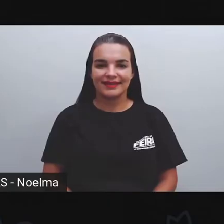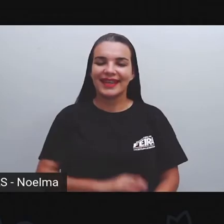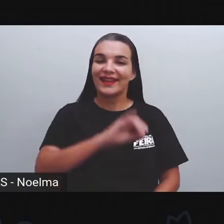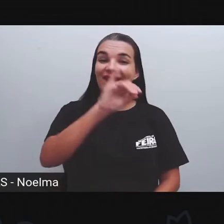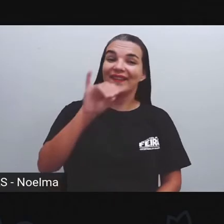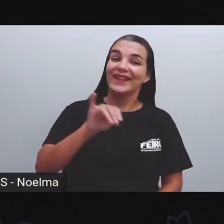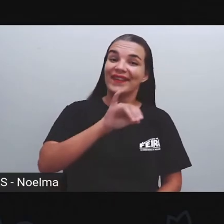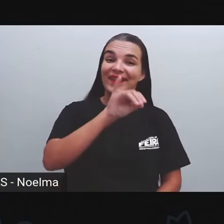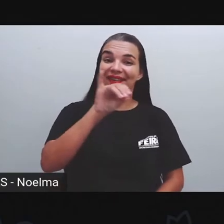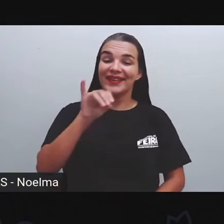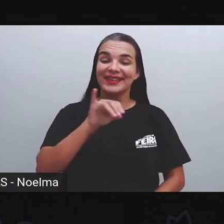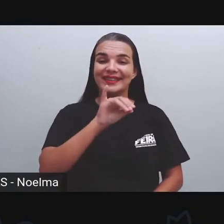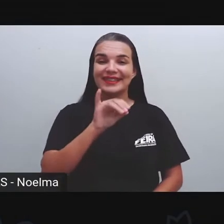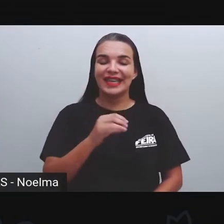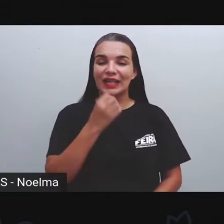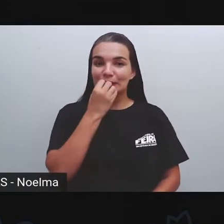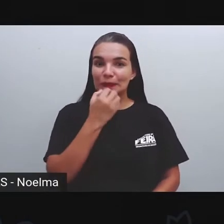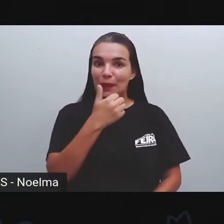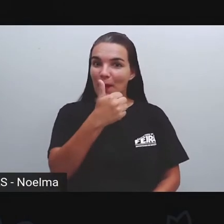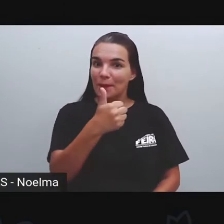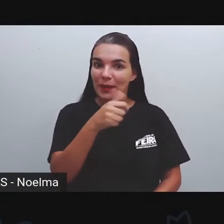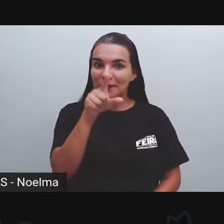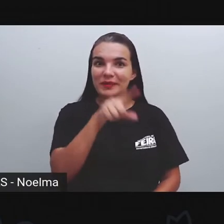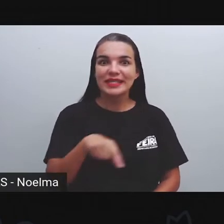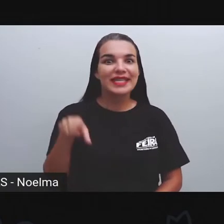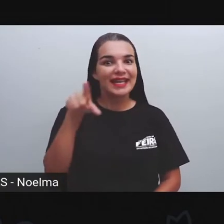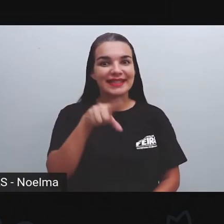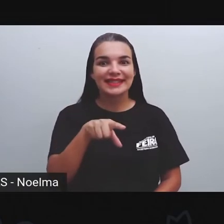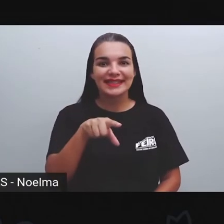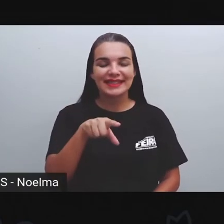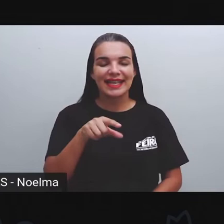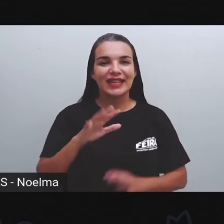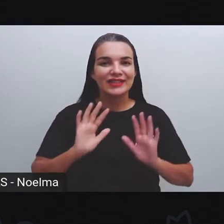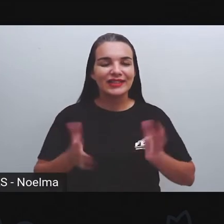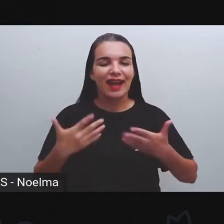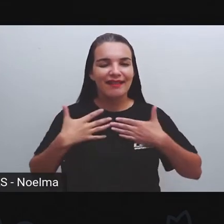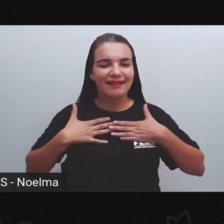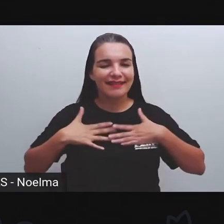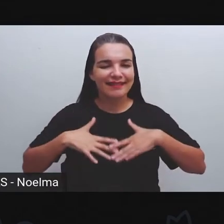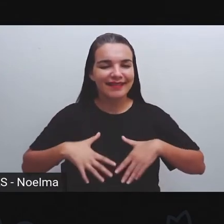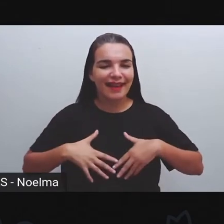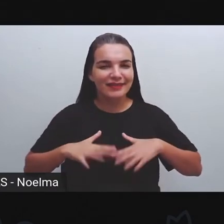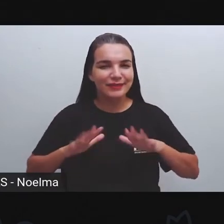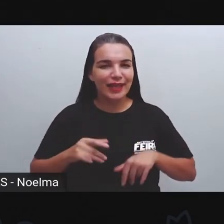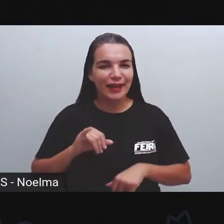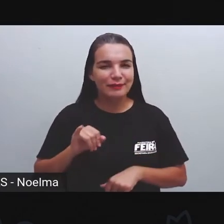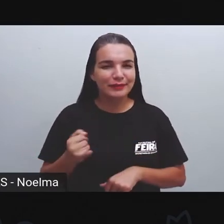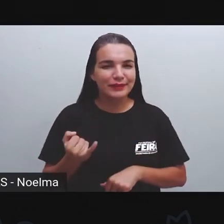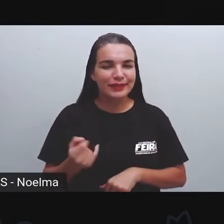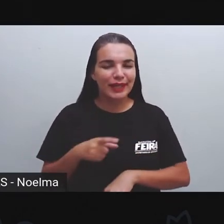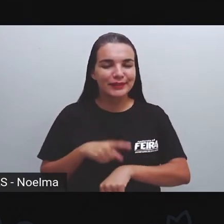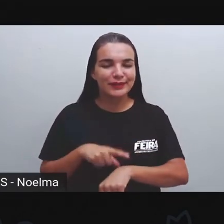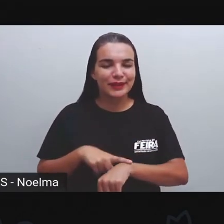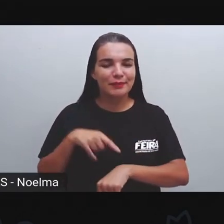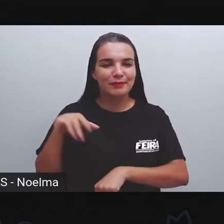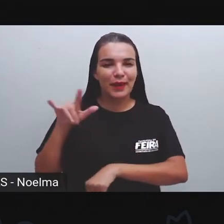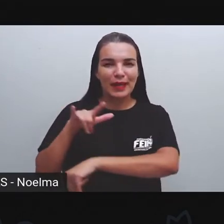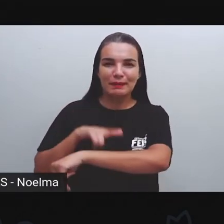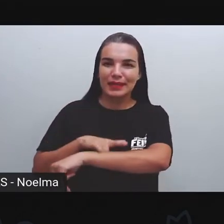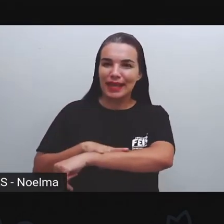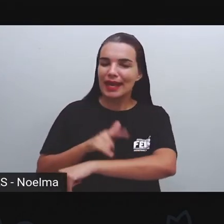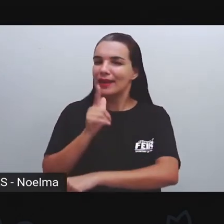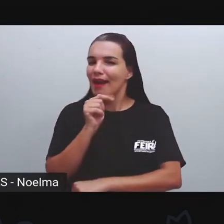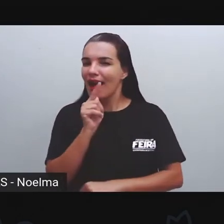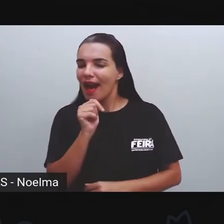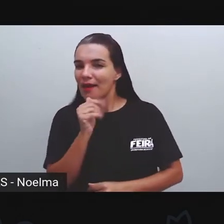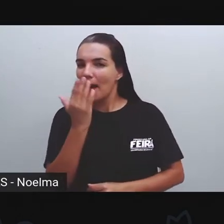Olá, amores! E aí, tudo bem com vocês? Descansados, já aproveitaram já esse tempinho para ir ao banheiro, tomaram a